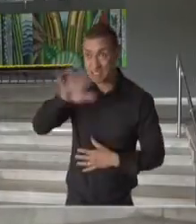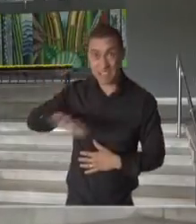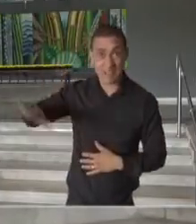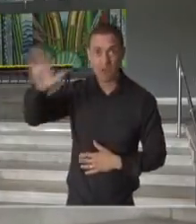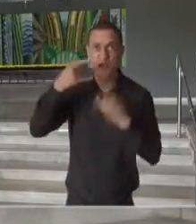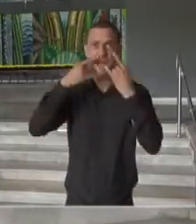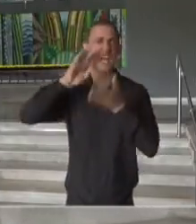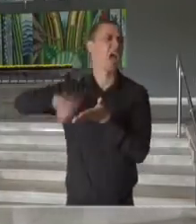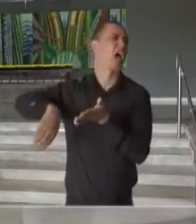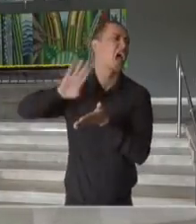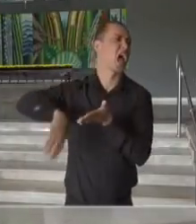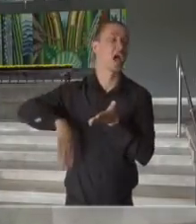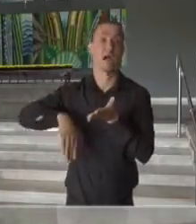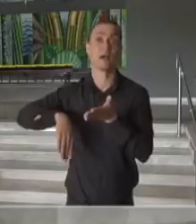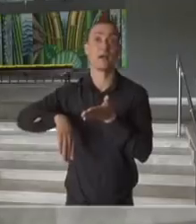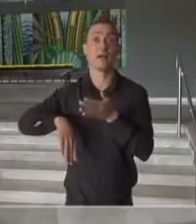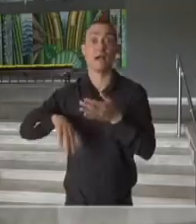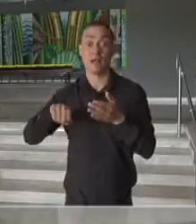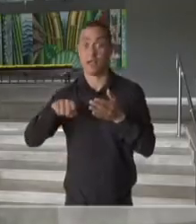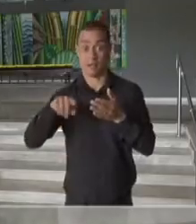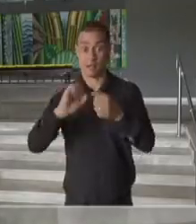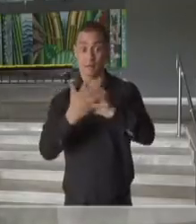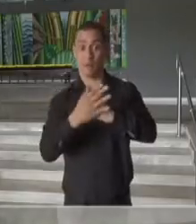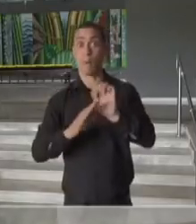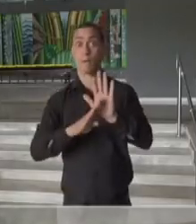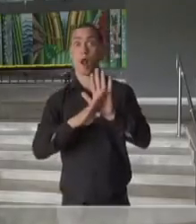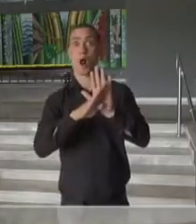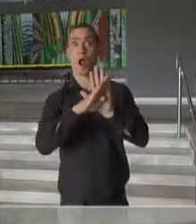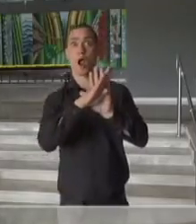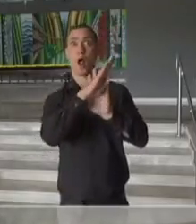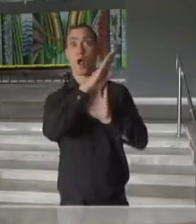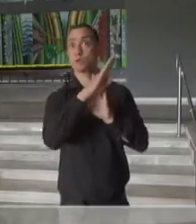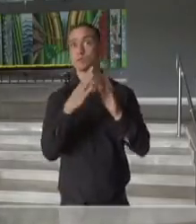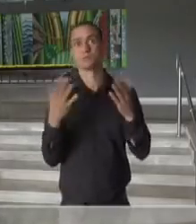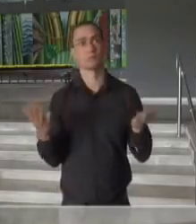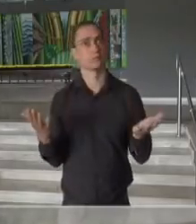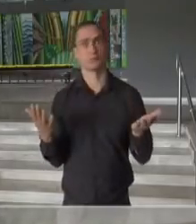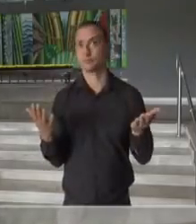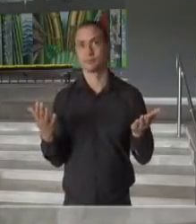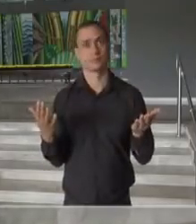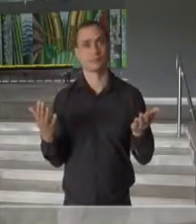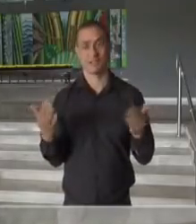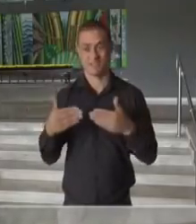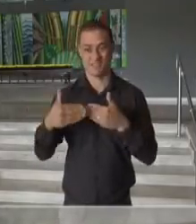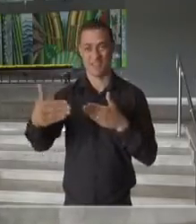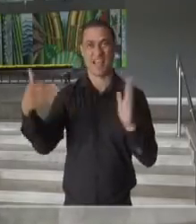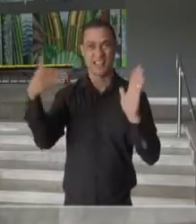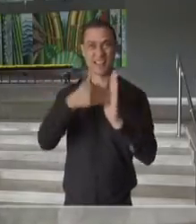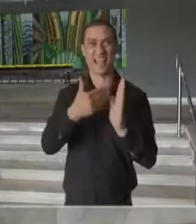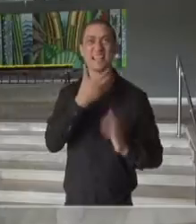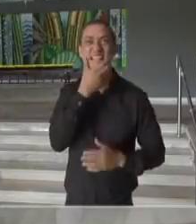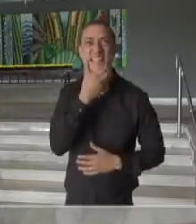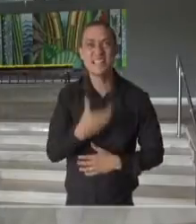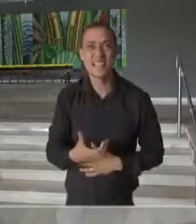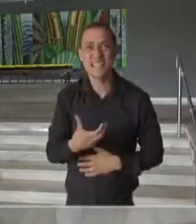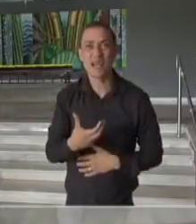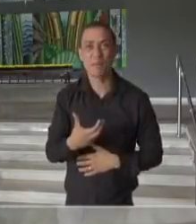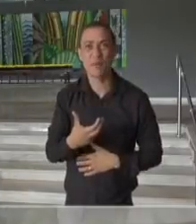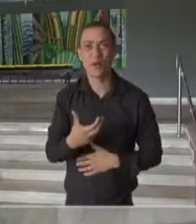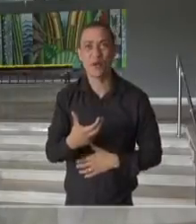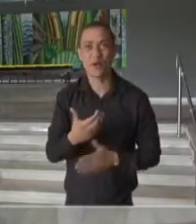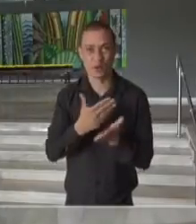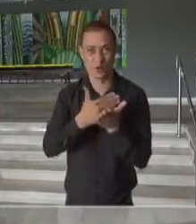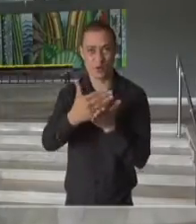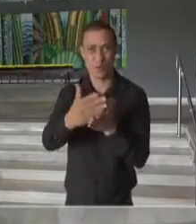usar máscaras e nós tivermos um aumento da circulação do vírus, essa previsão que nós temos de até o final do mês de novembro